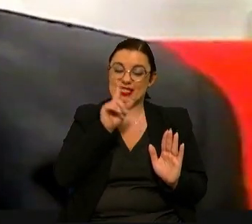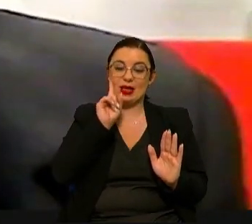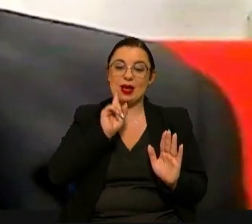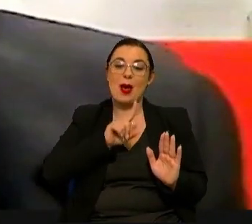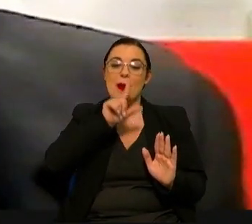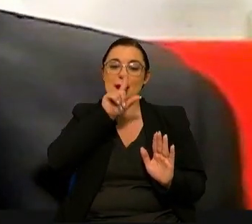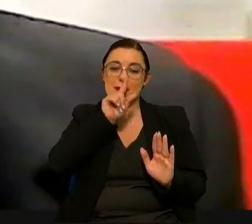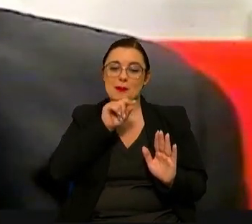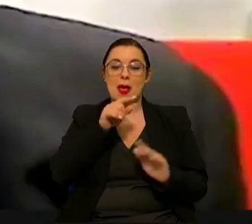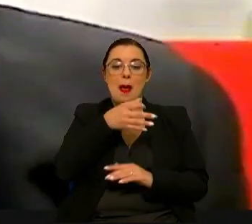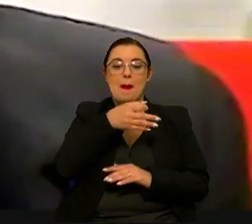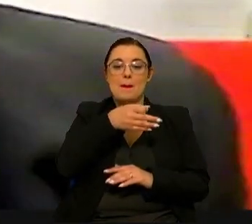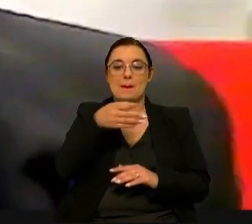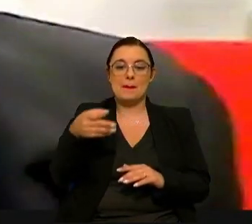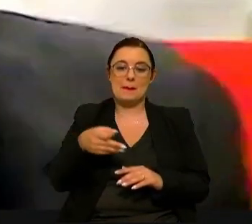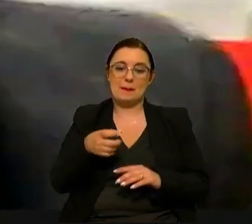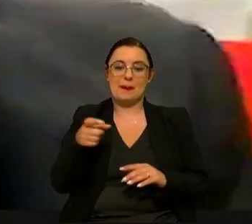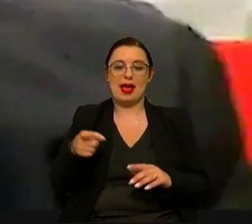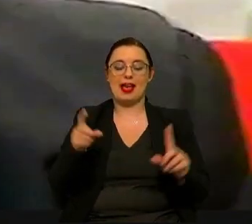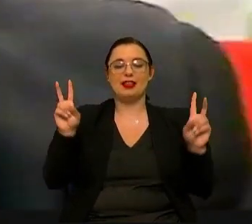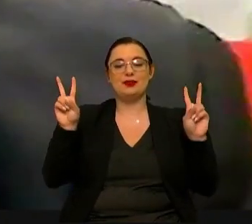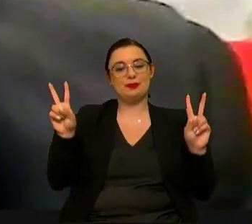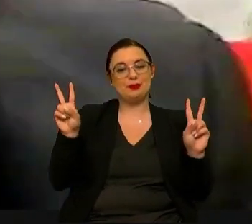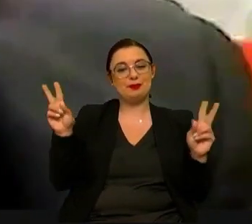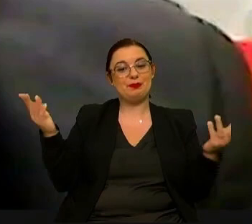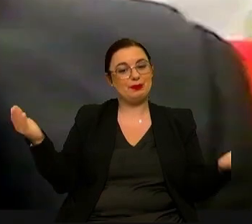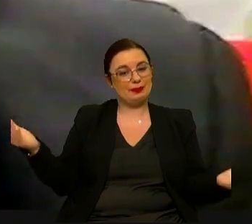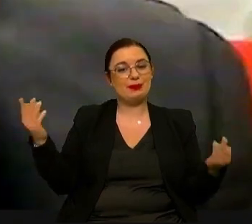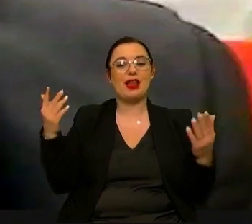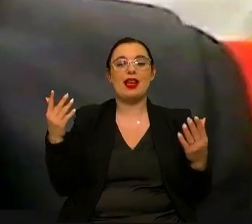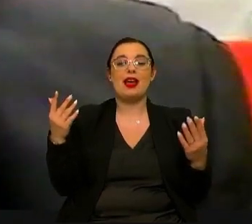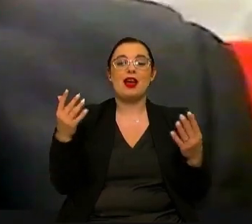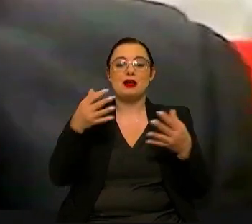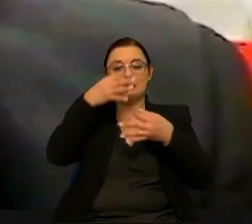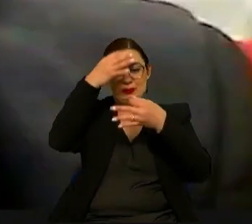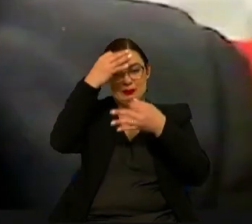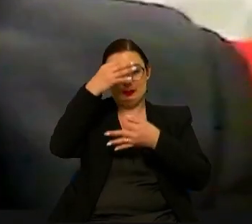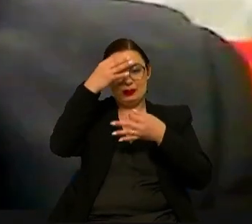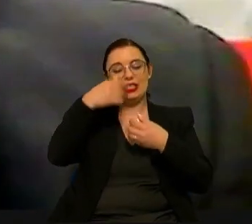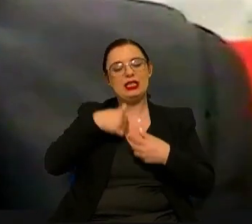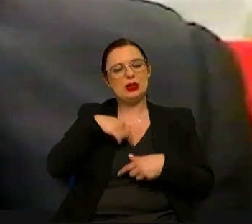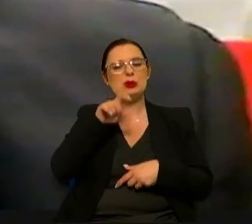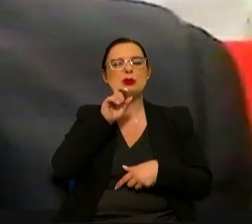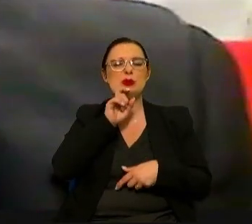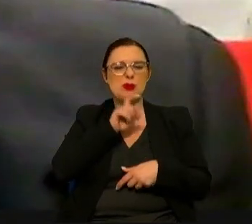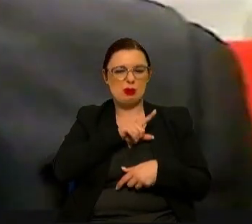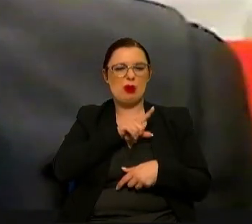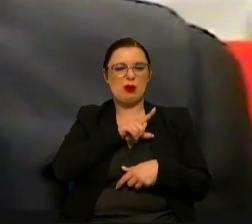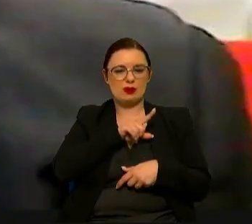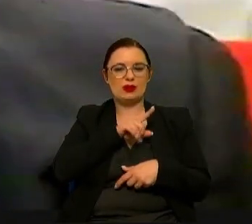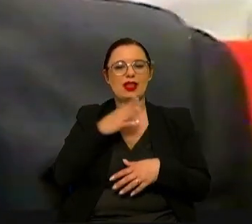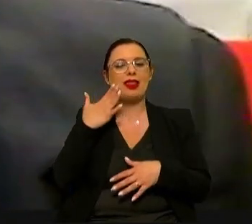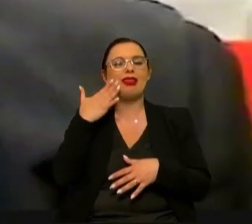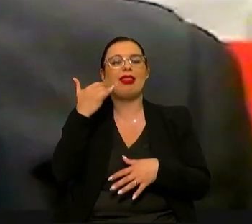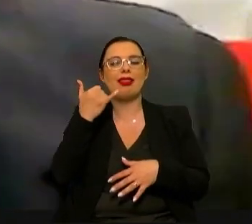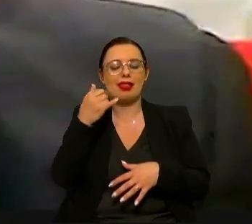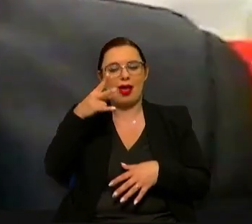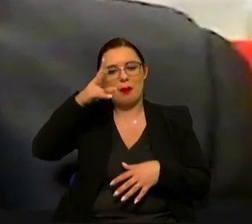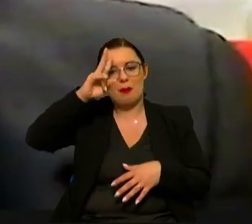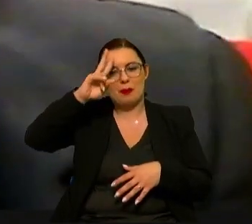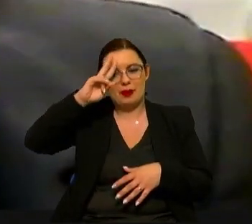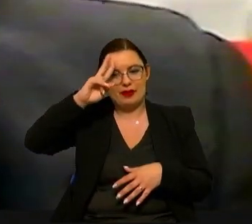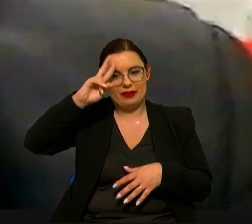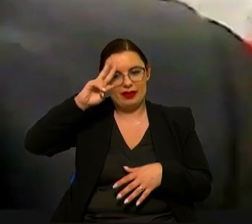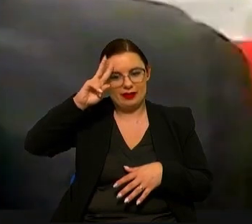paz e tivéssemos um exército de pombas da paz com precisão, talvez conseguíssemos prever,